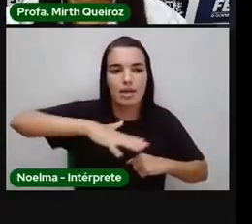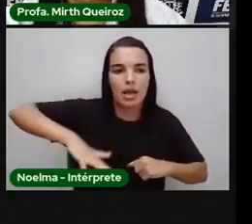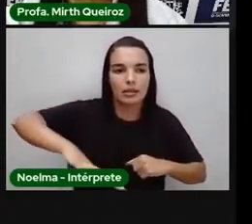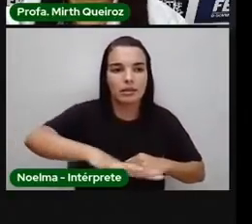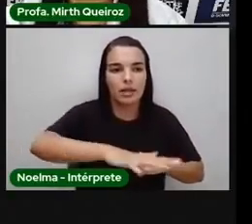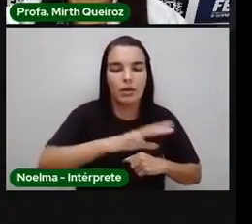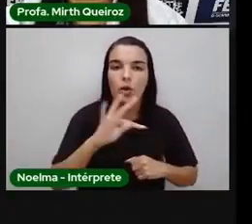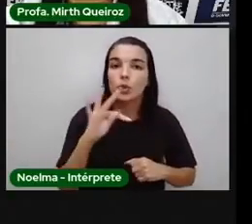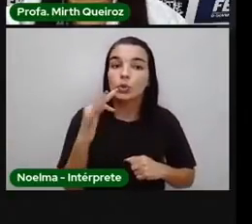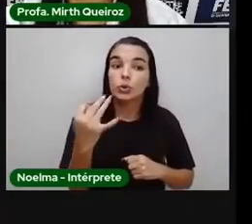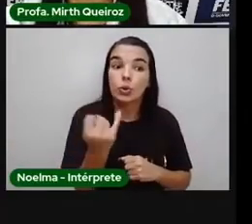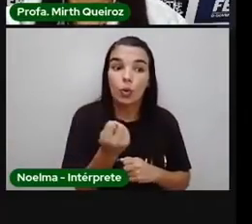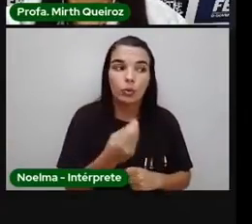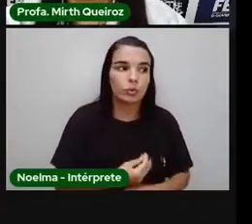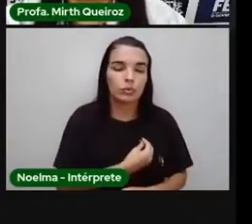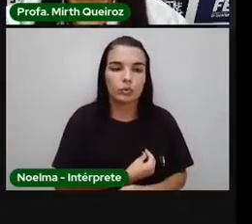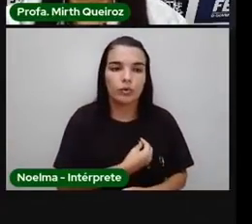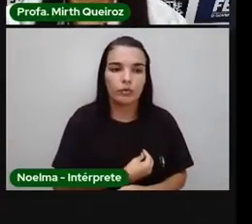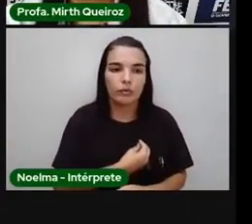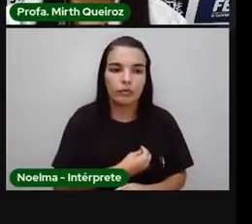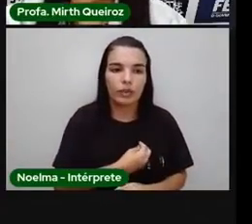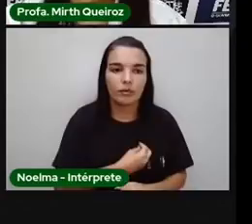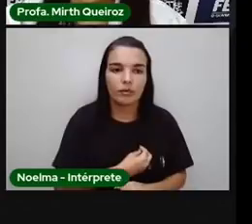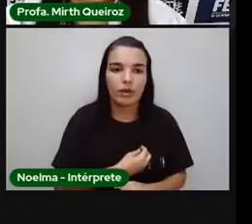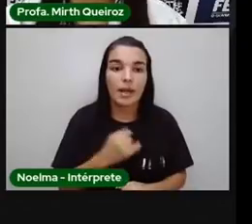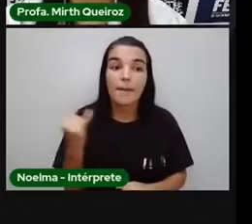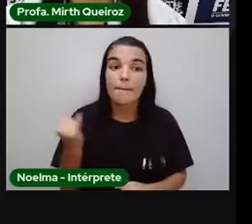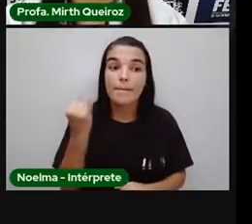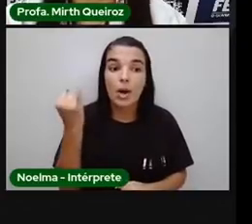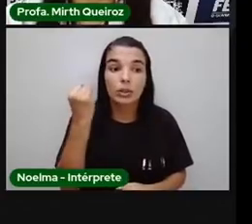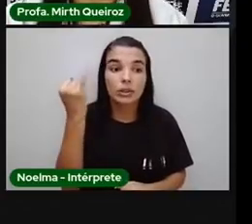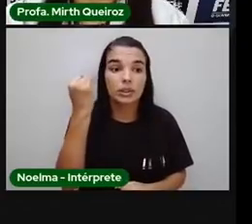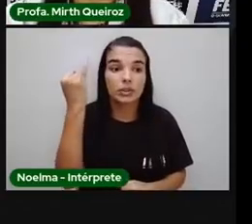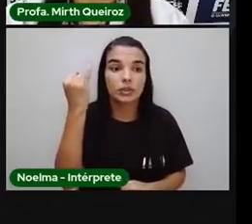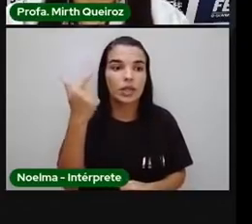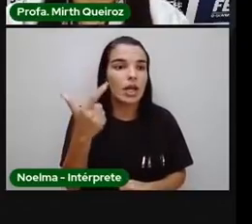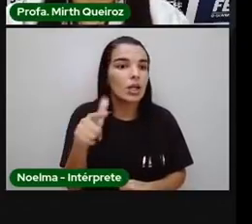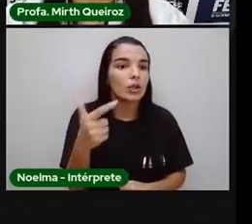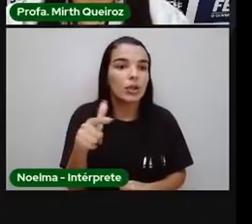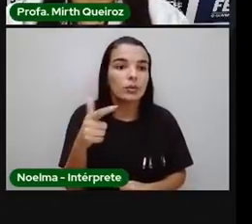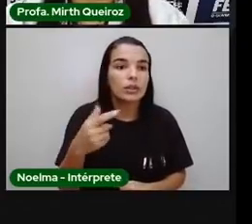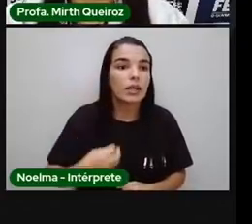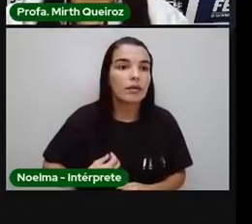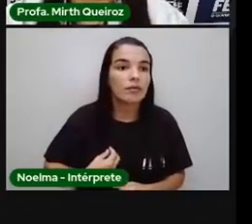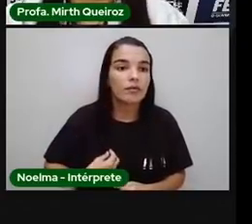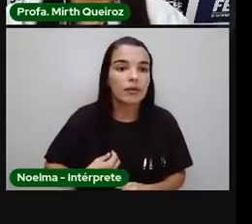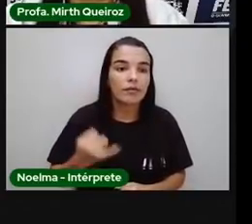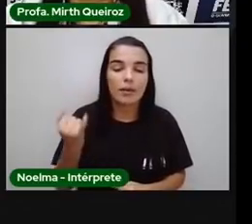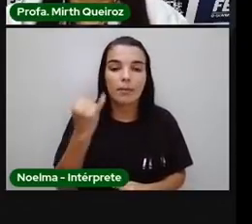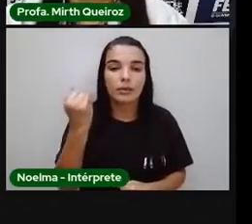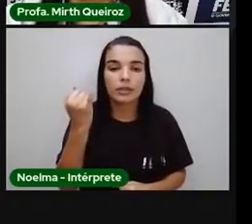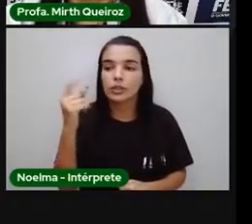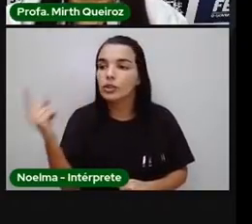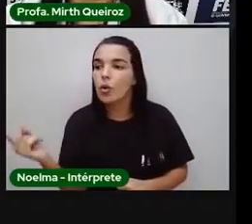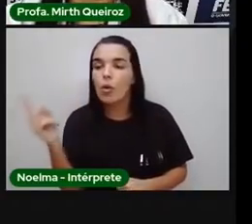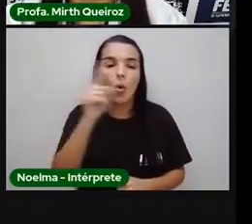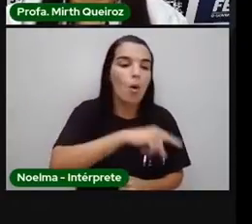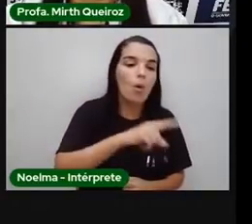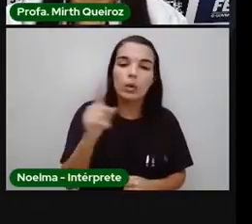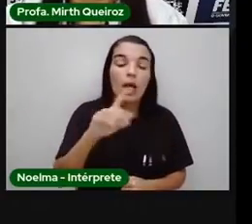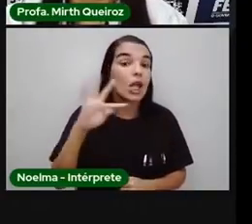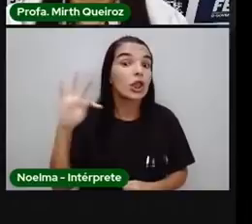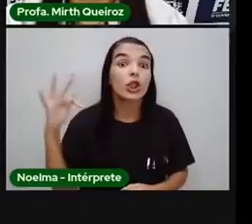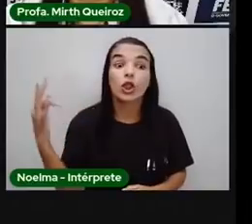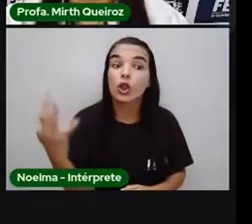Todos os seres vivos da natureza, eles são importantes. Não existe um ser vivo mais importante que outro. É